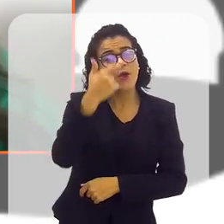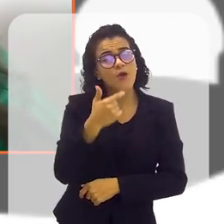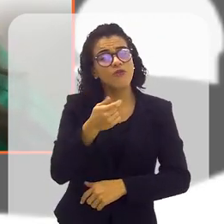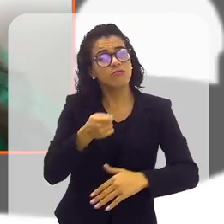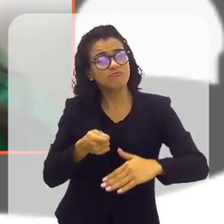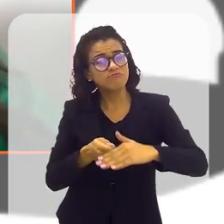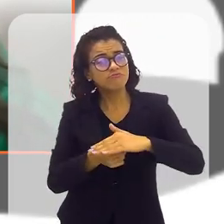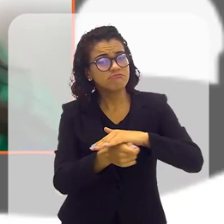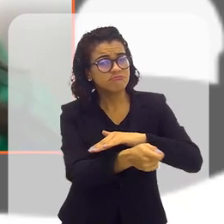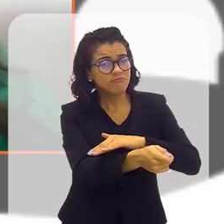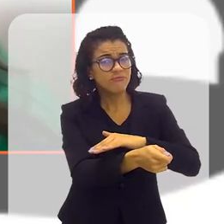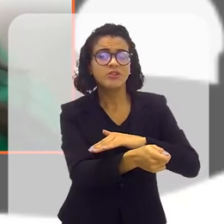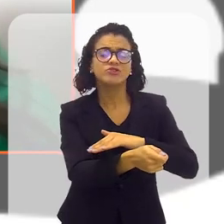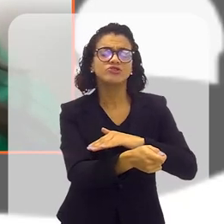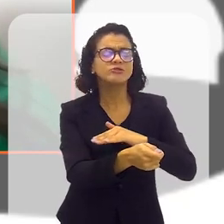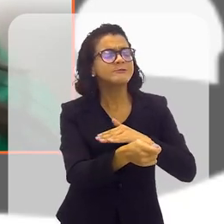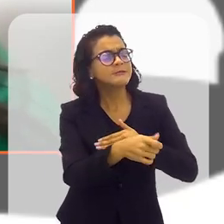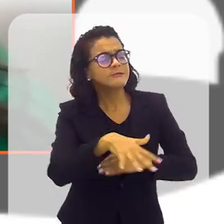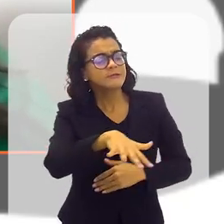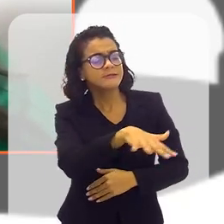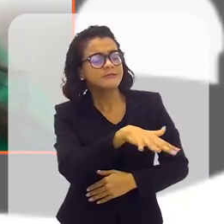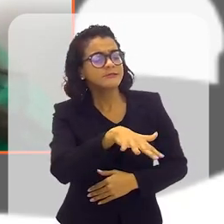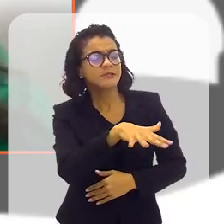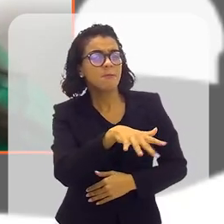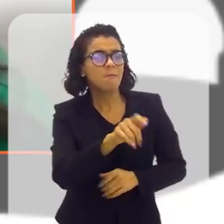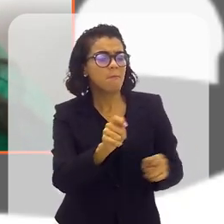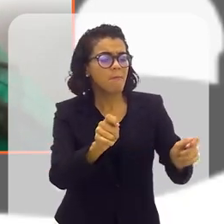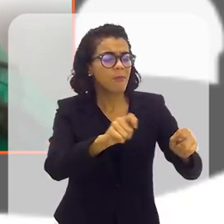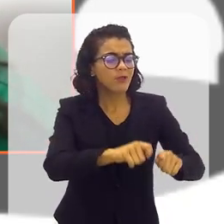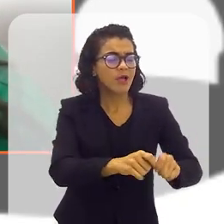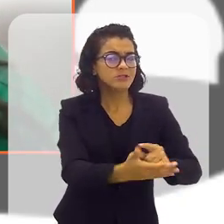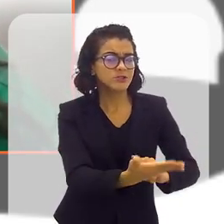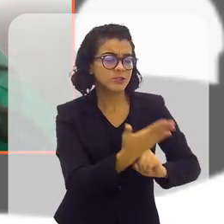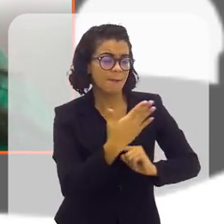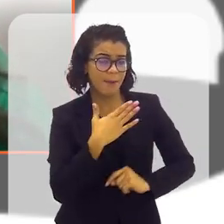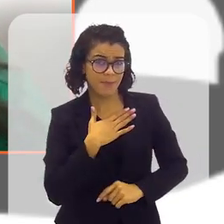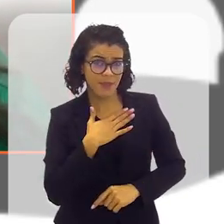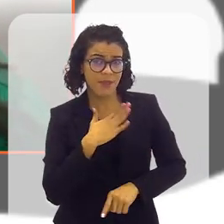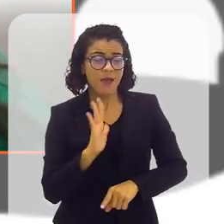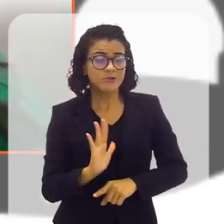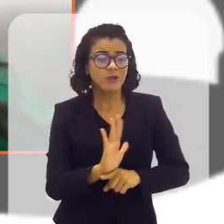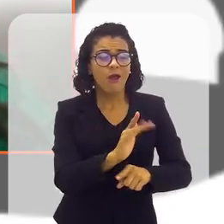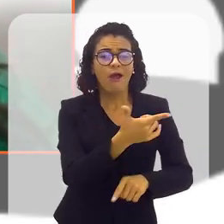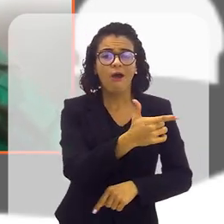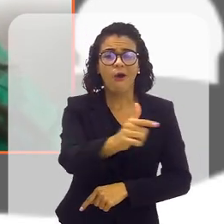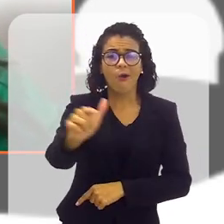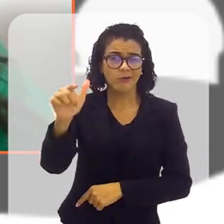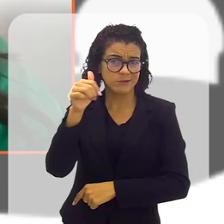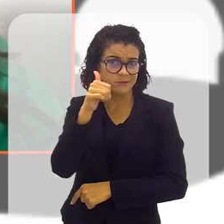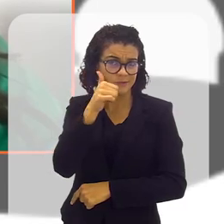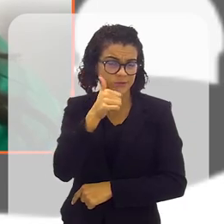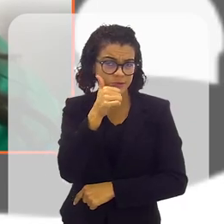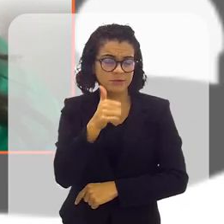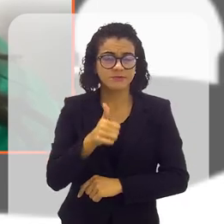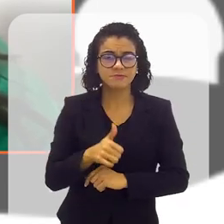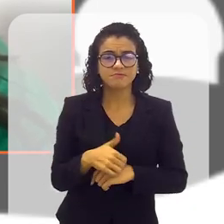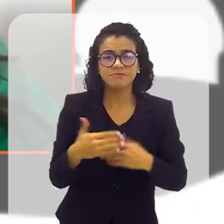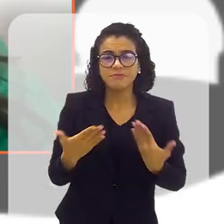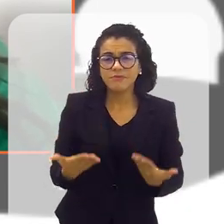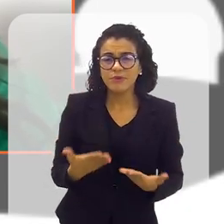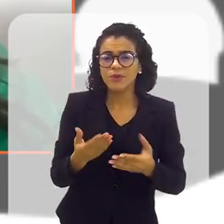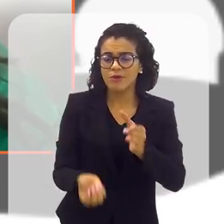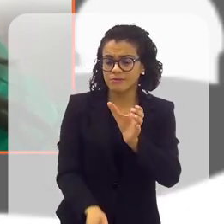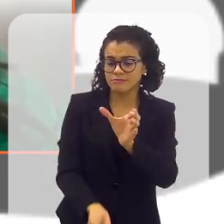investir em algo que pudesse agregar. não só a mim, mas para outras mulheres também, né? Então,